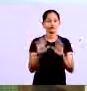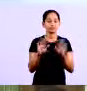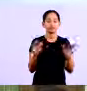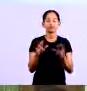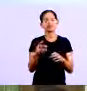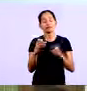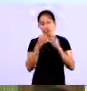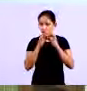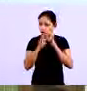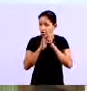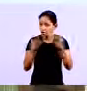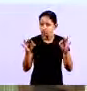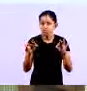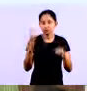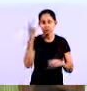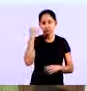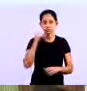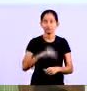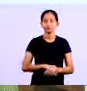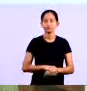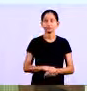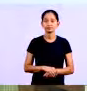essas situações também tá